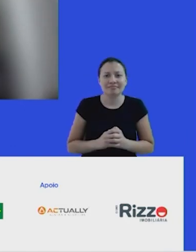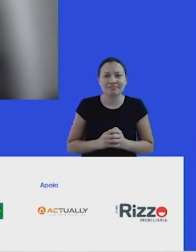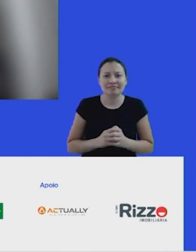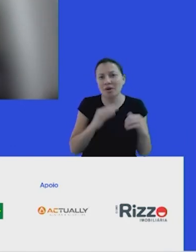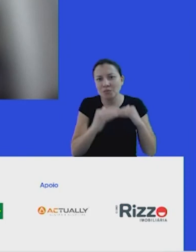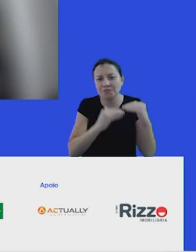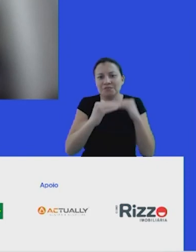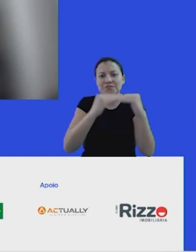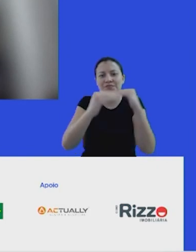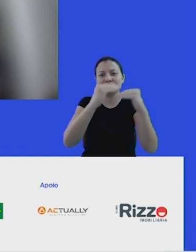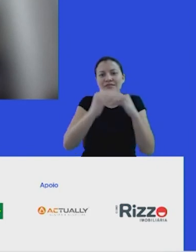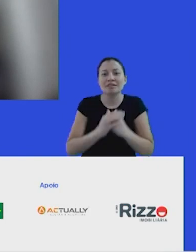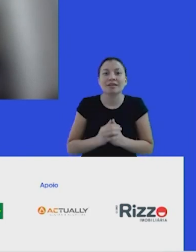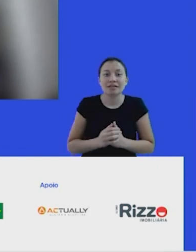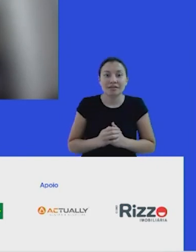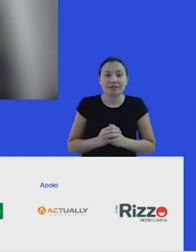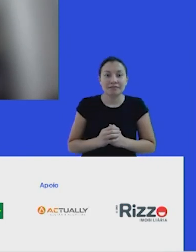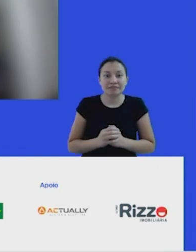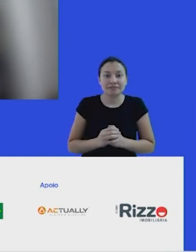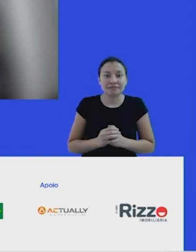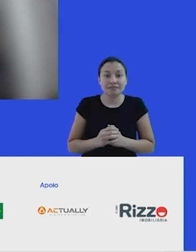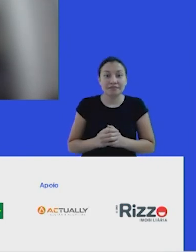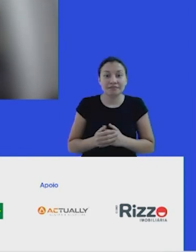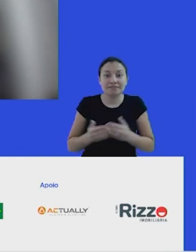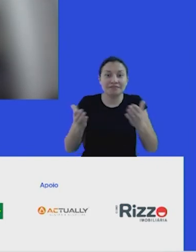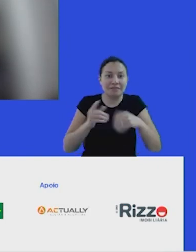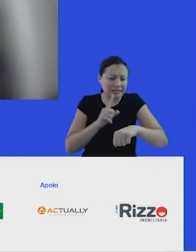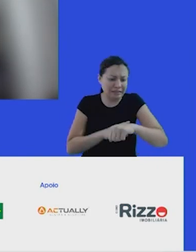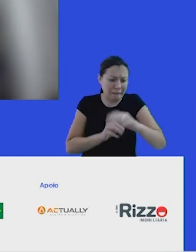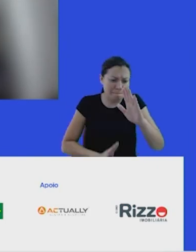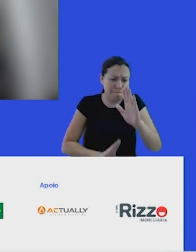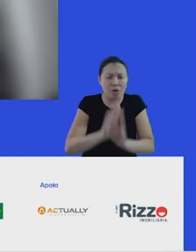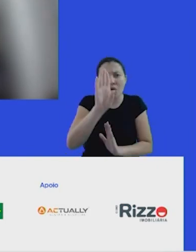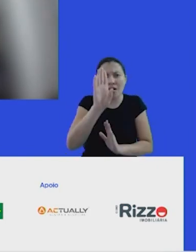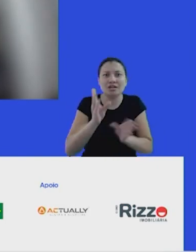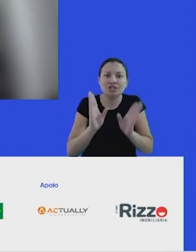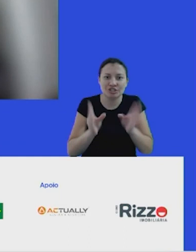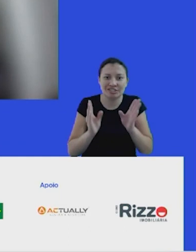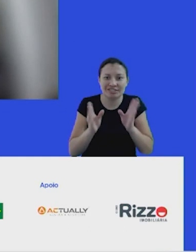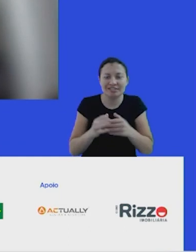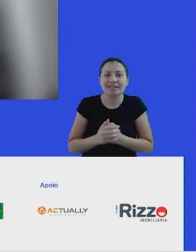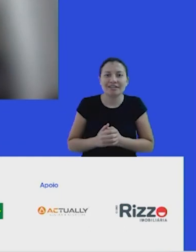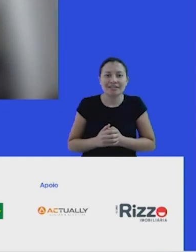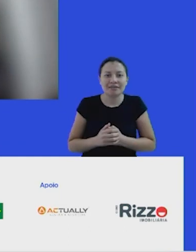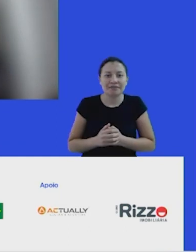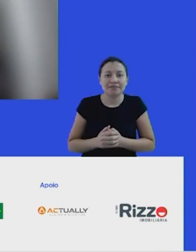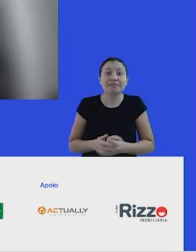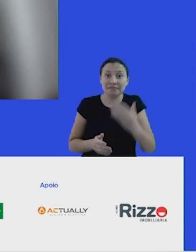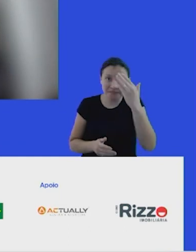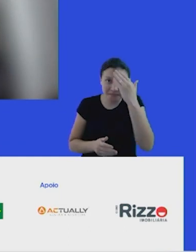desenvolvimento. Então, acho que a gente, já que estourou um pouquinho o nosso tempo, eu queria